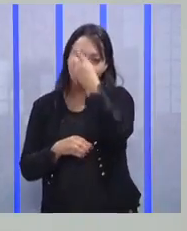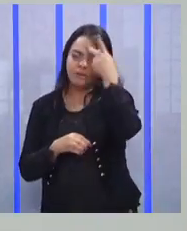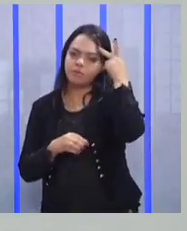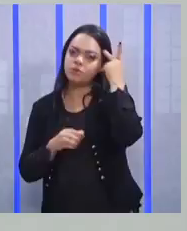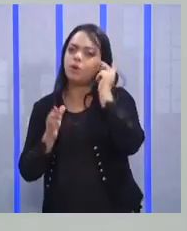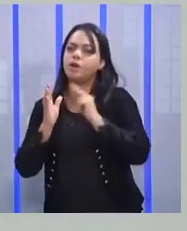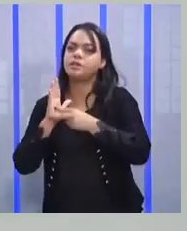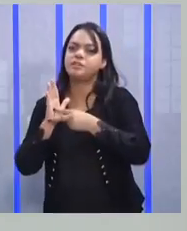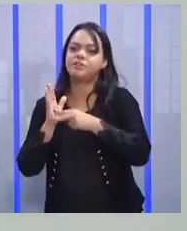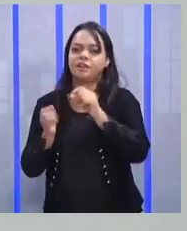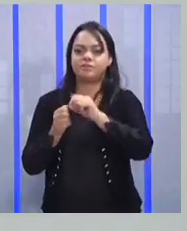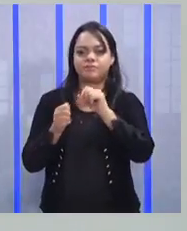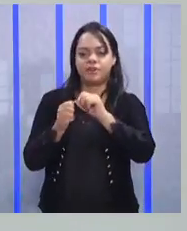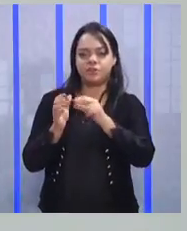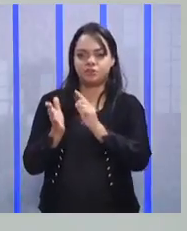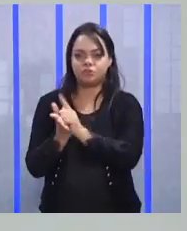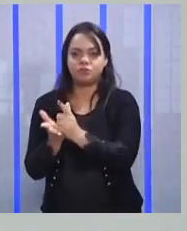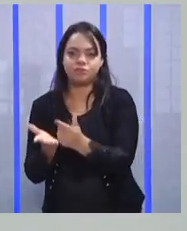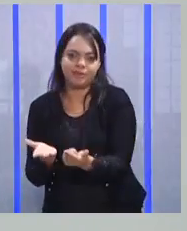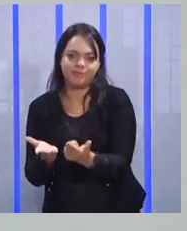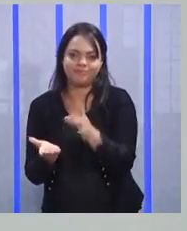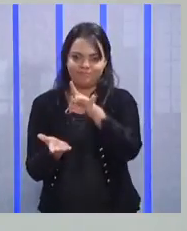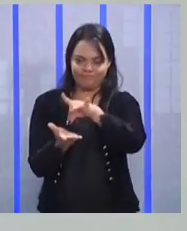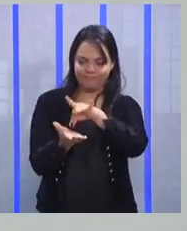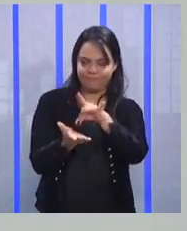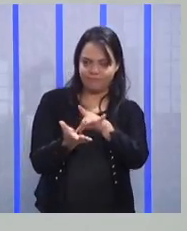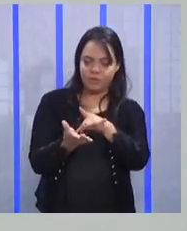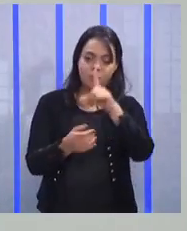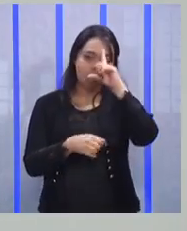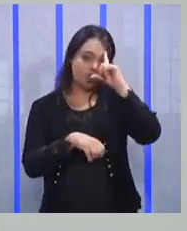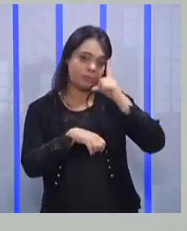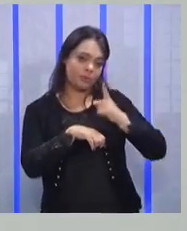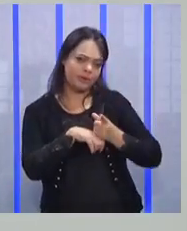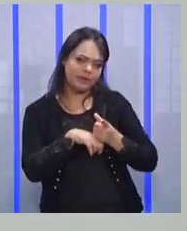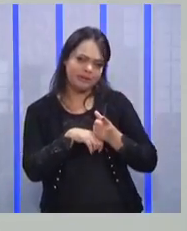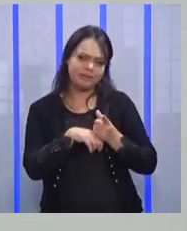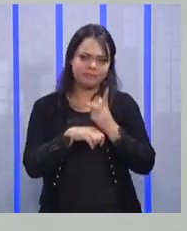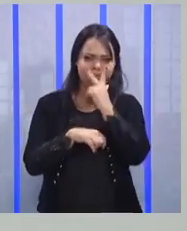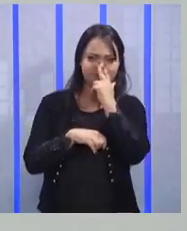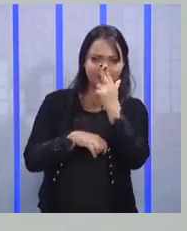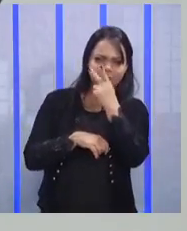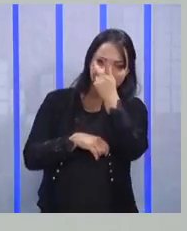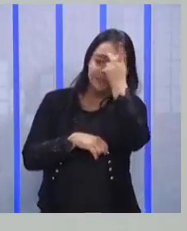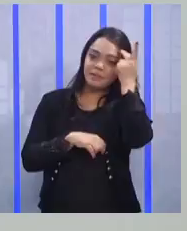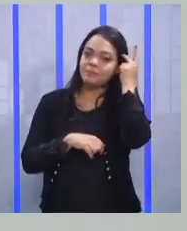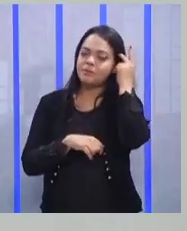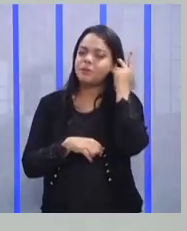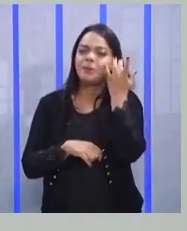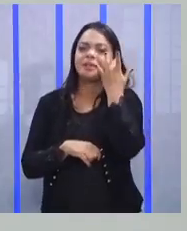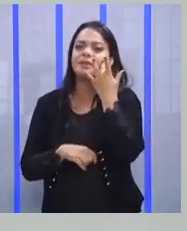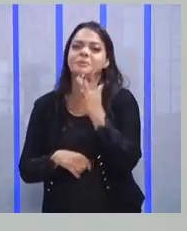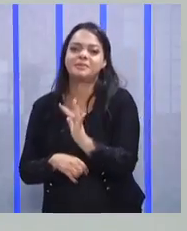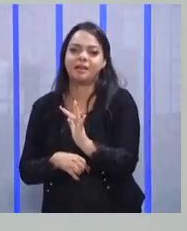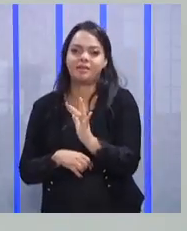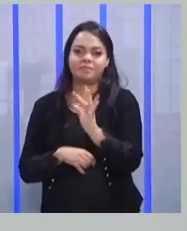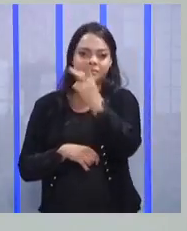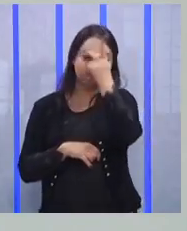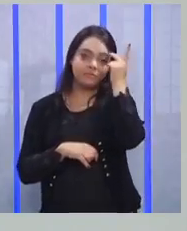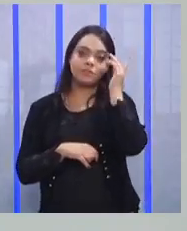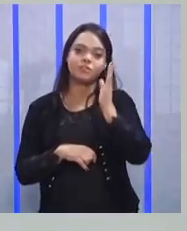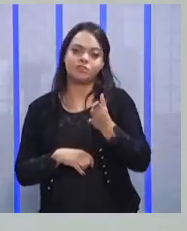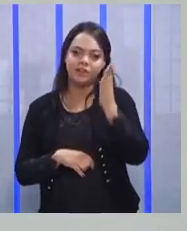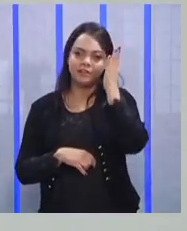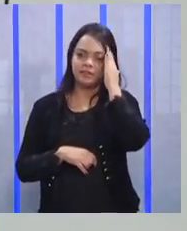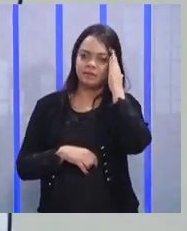do sindicato que já soltou o jornal? O líder acho que o pessoal não está sabendo. O líder ele